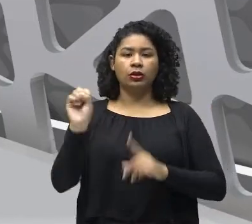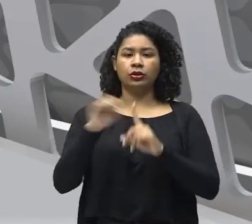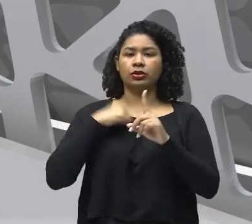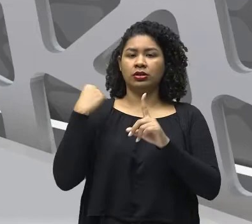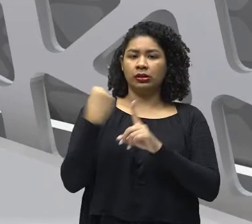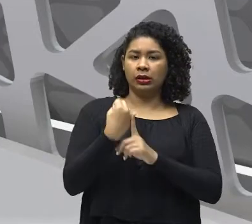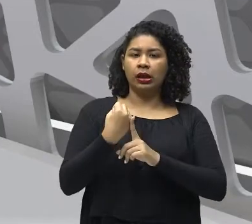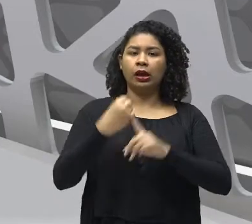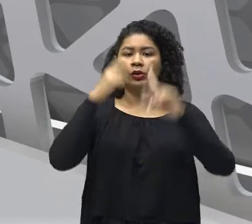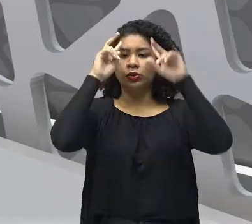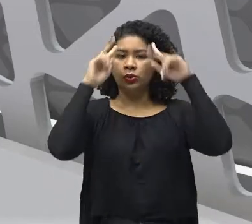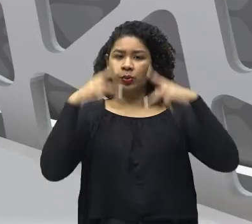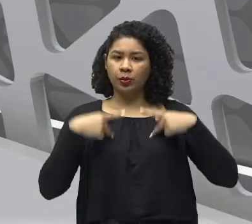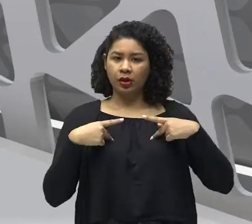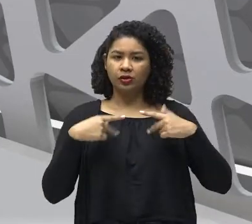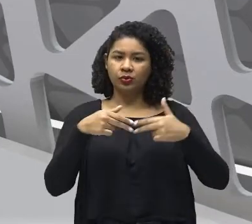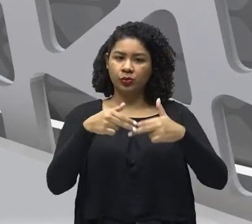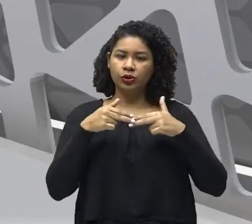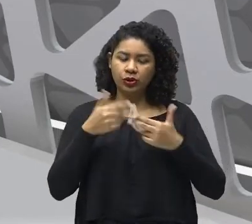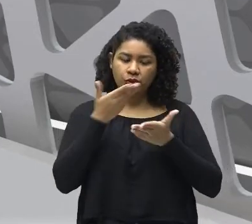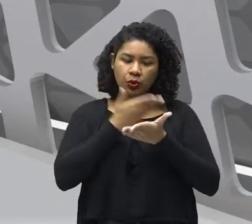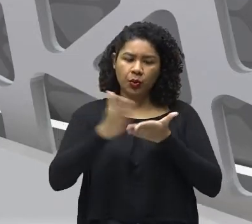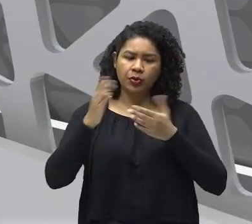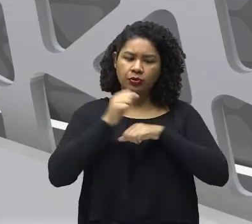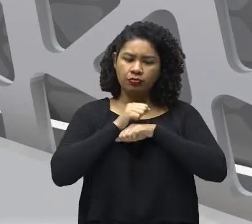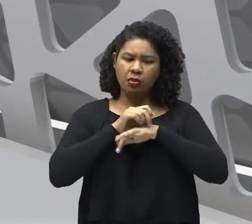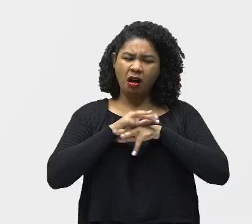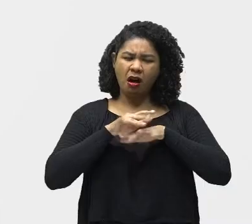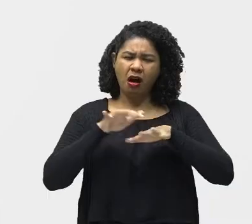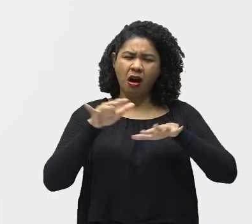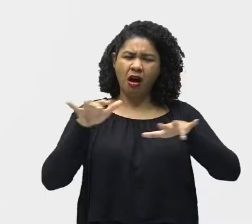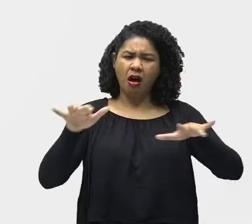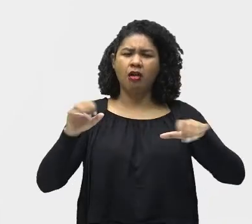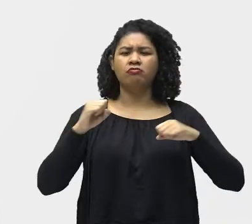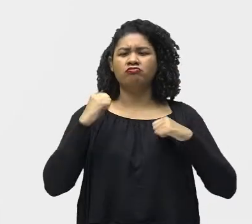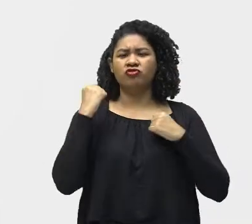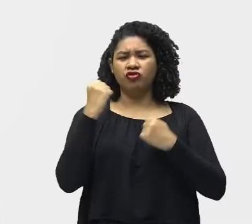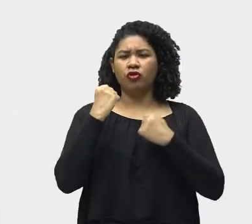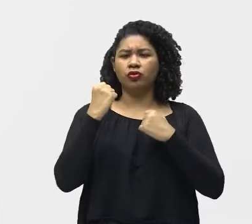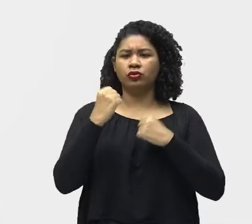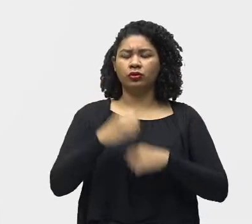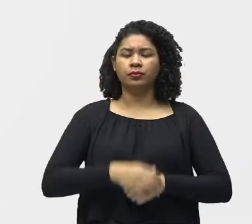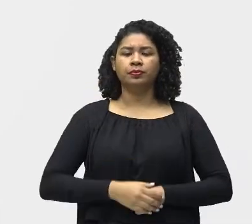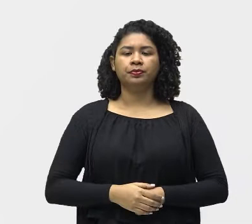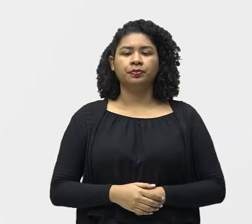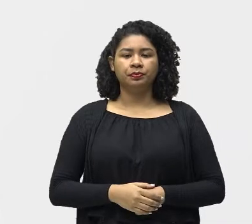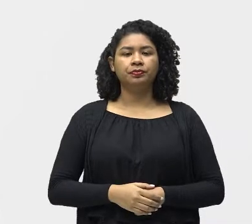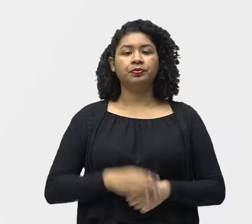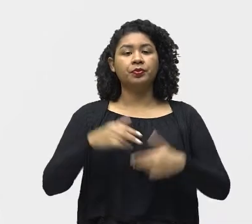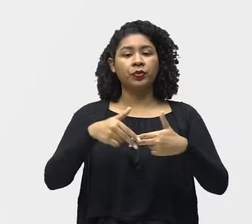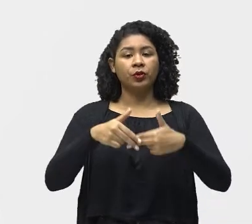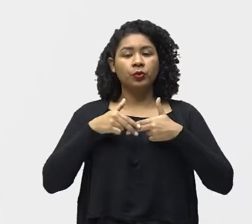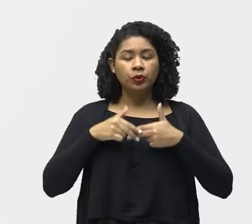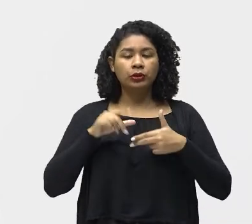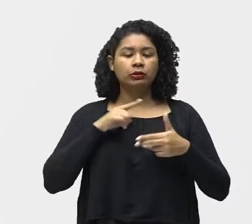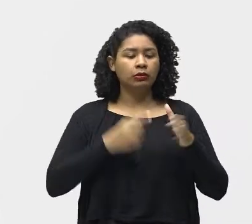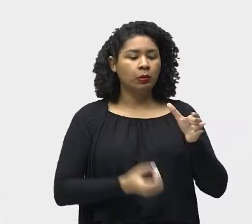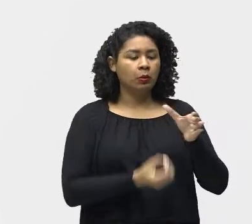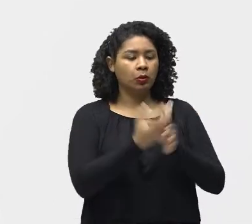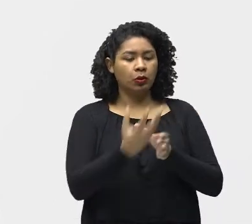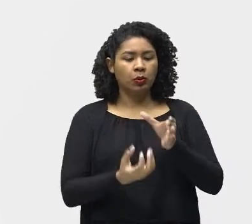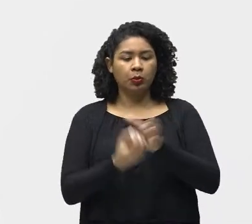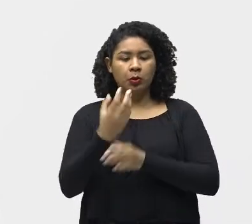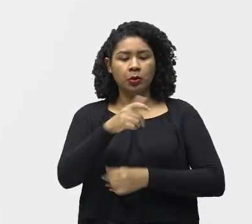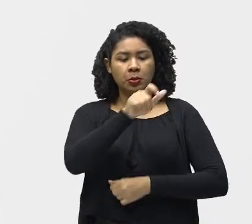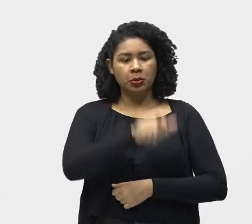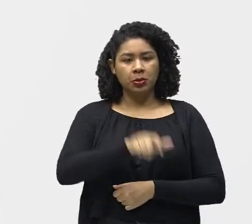difundir com cada vez mais força. Continuando o nosso texto. Dessa maneira surgem pensadores como Erasmo de